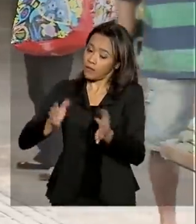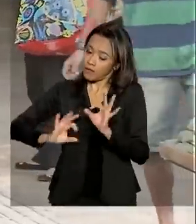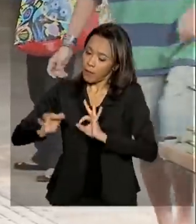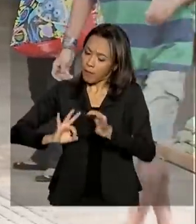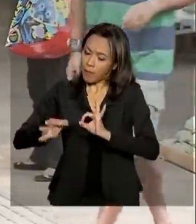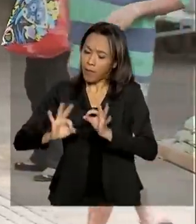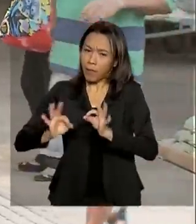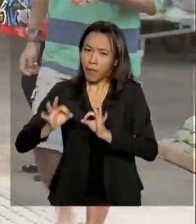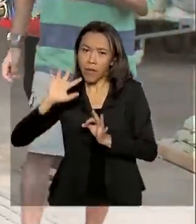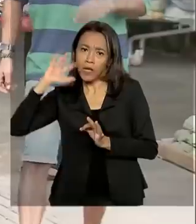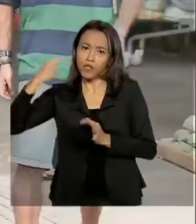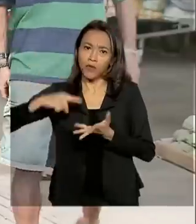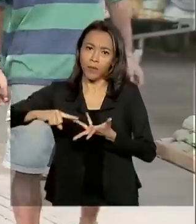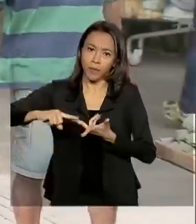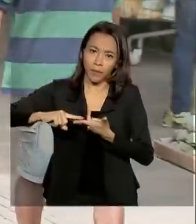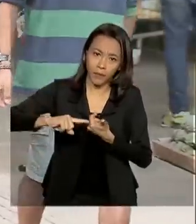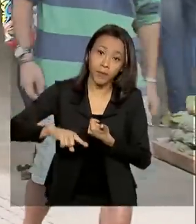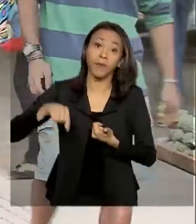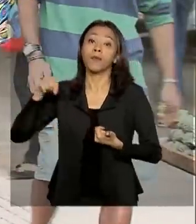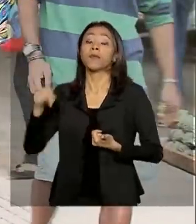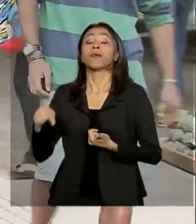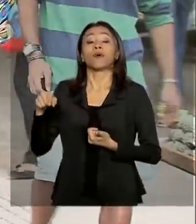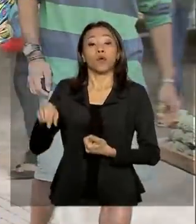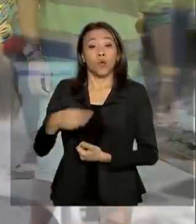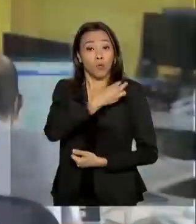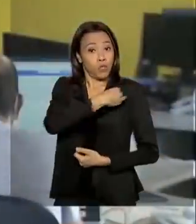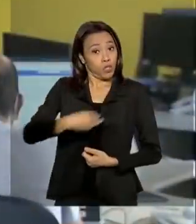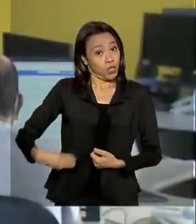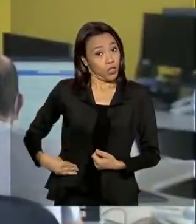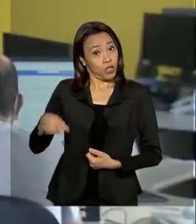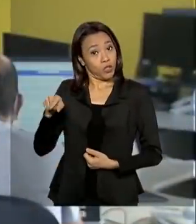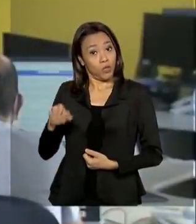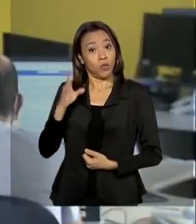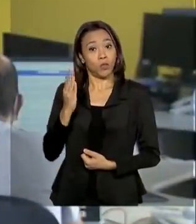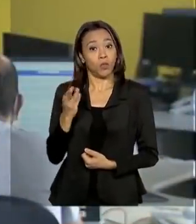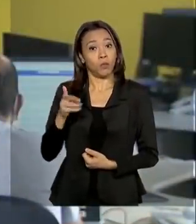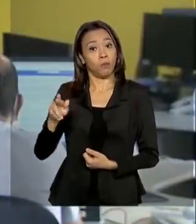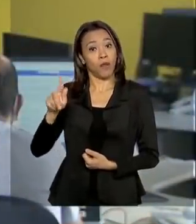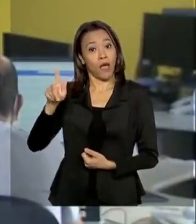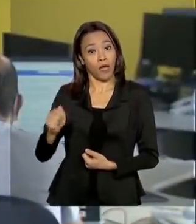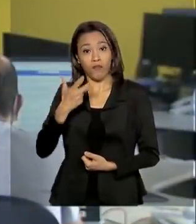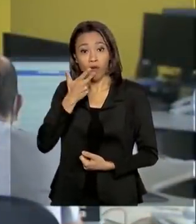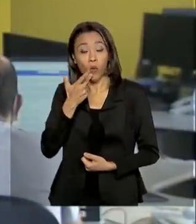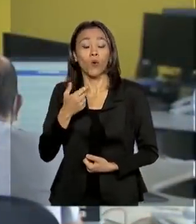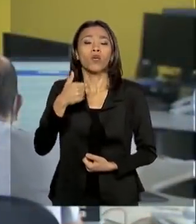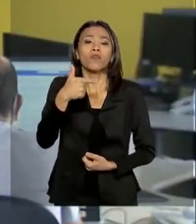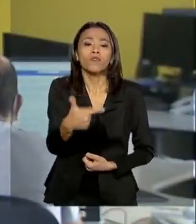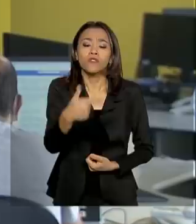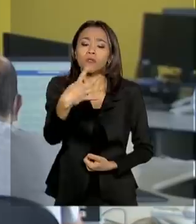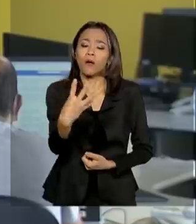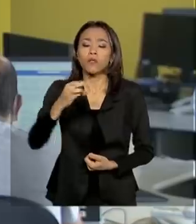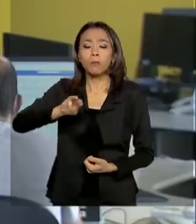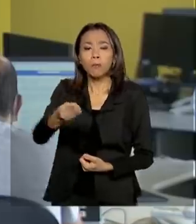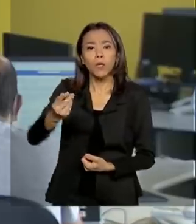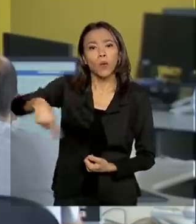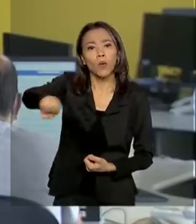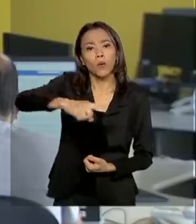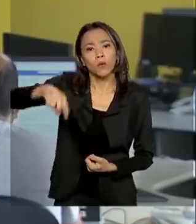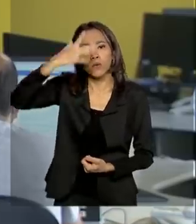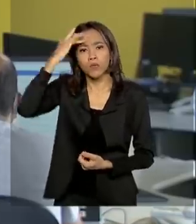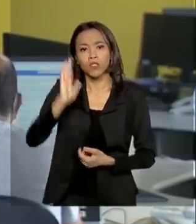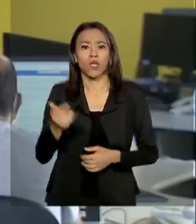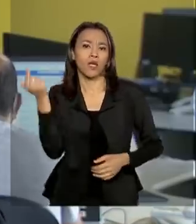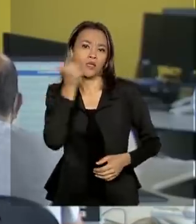pedidos. O ministro-chefe da Casa Civil, General Braga Neto, afirmou que mais de 24 milhões de brasileiros já receberam o